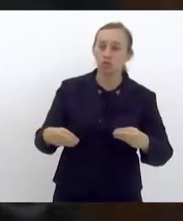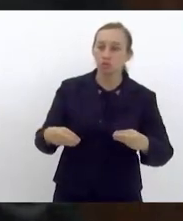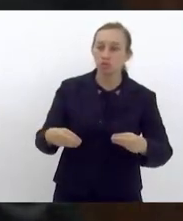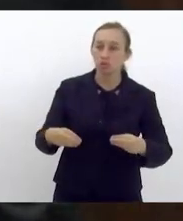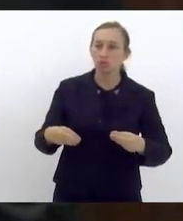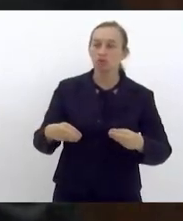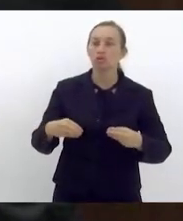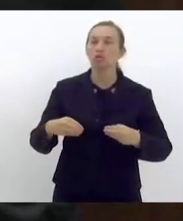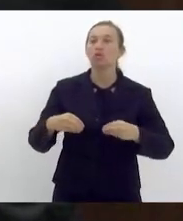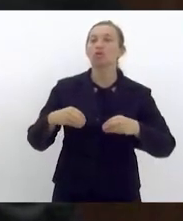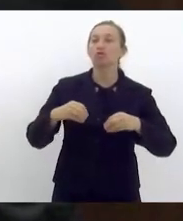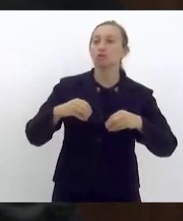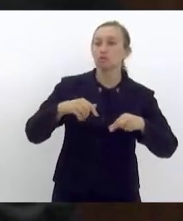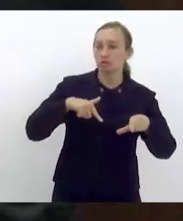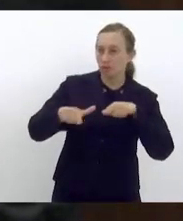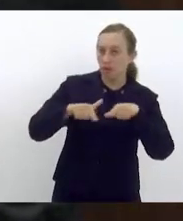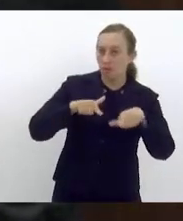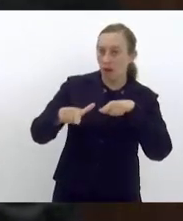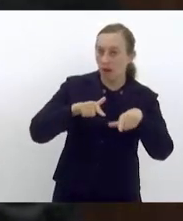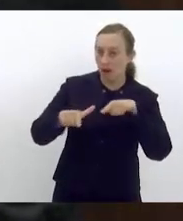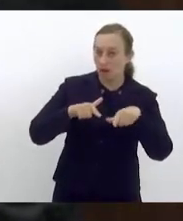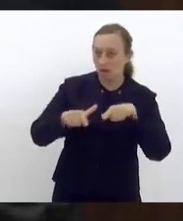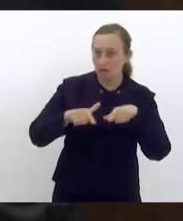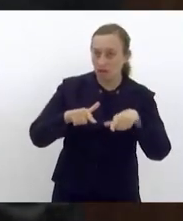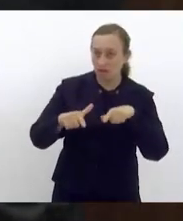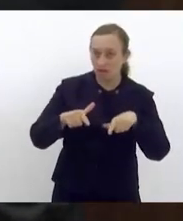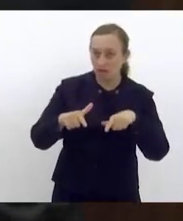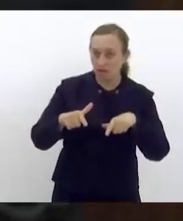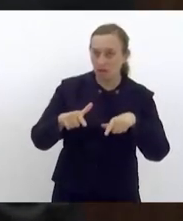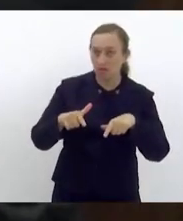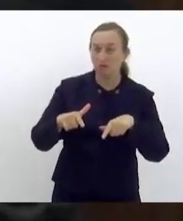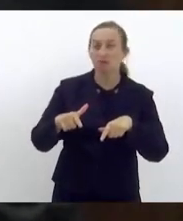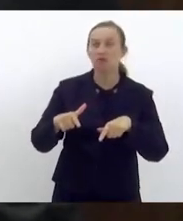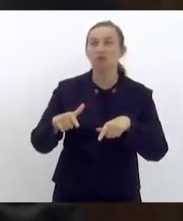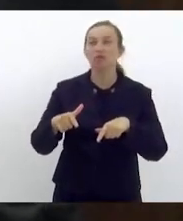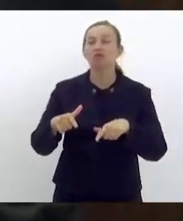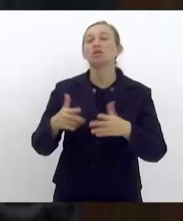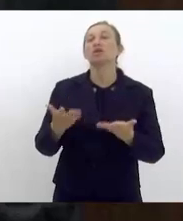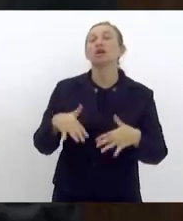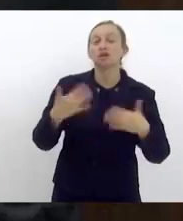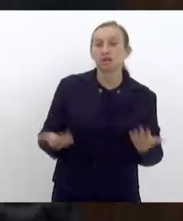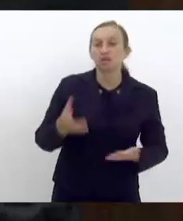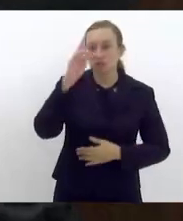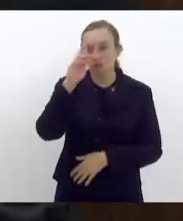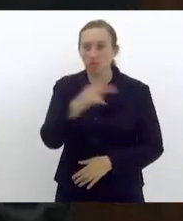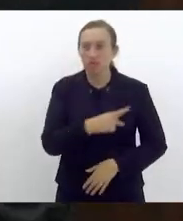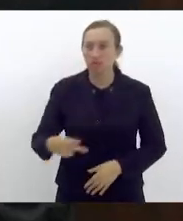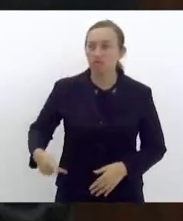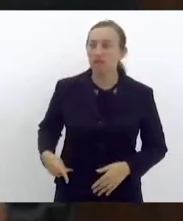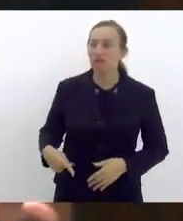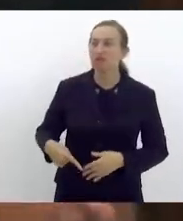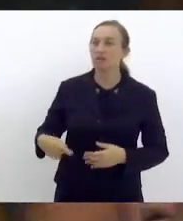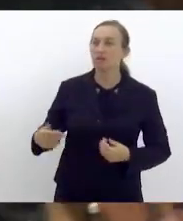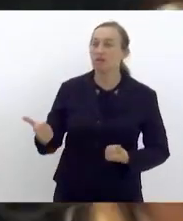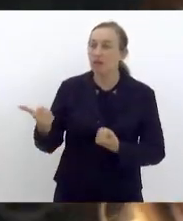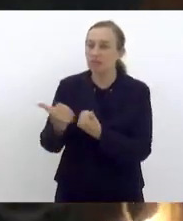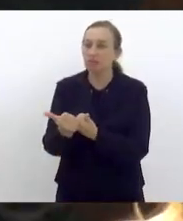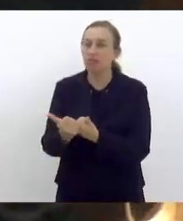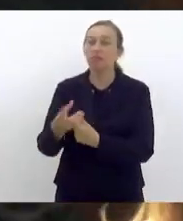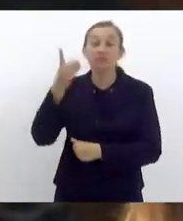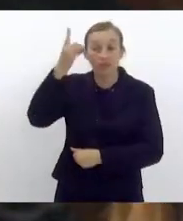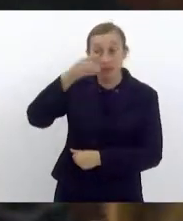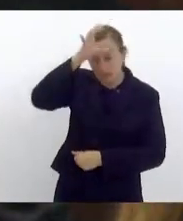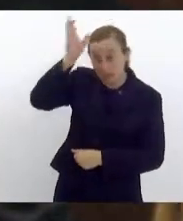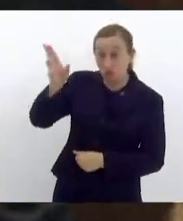viver e vivenciar essa cidade. Então, senhor presidente, fazendo esse coro com a deputada Tia Ju,